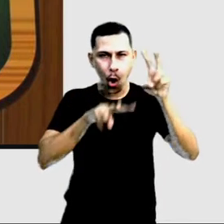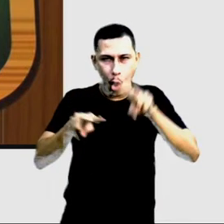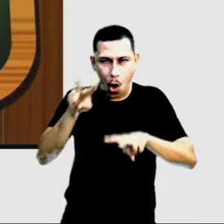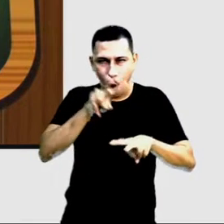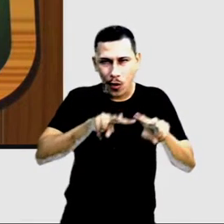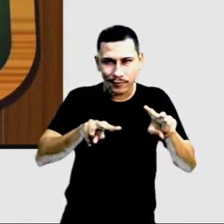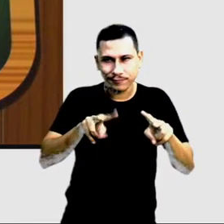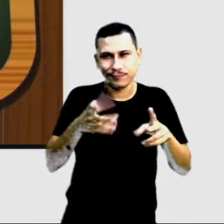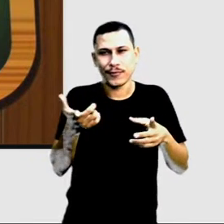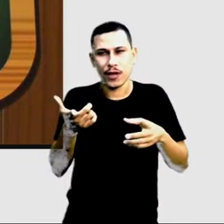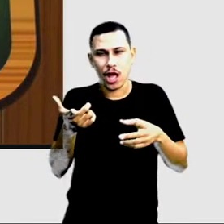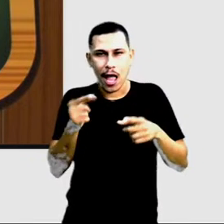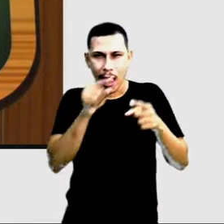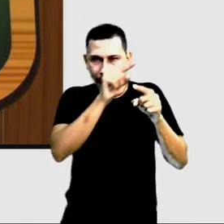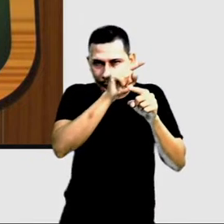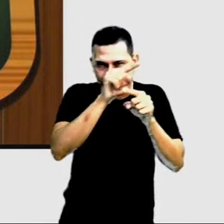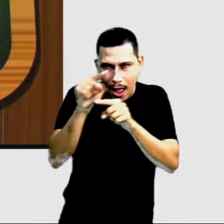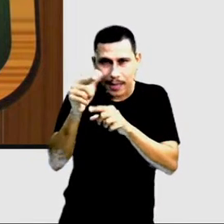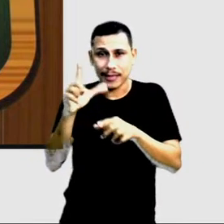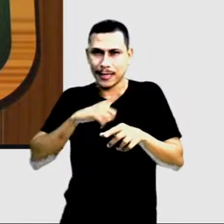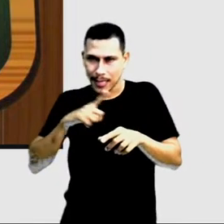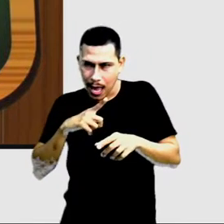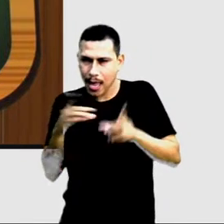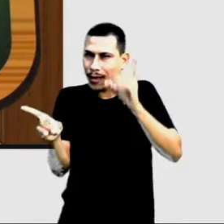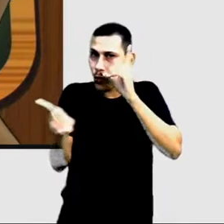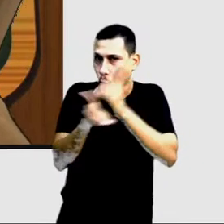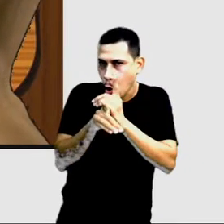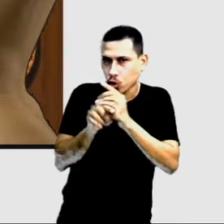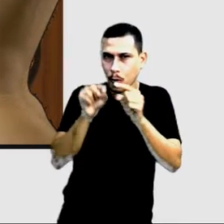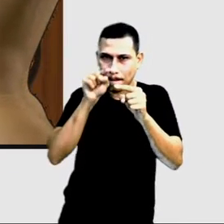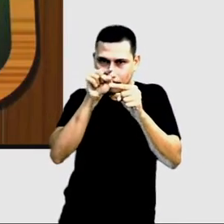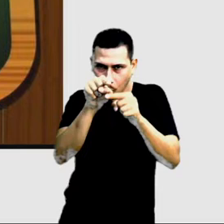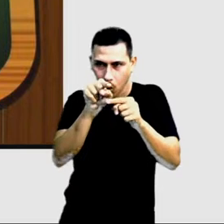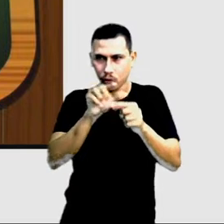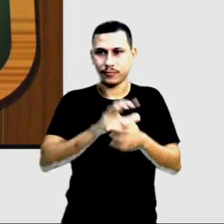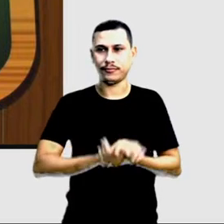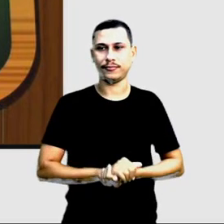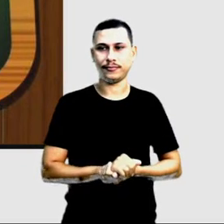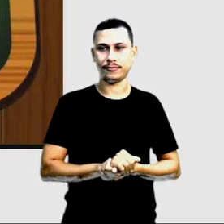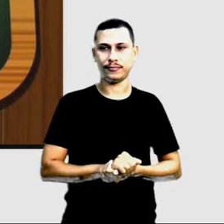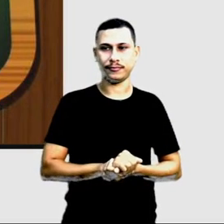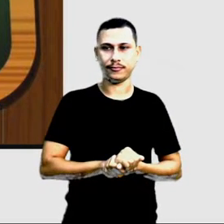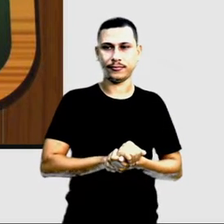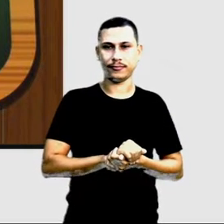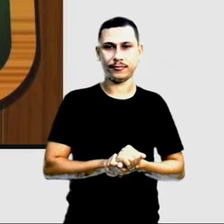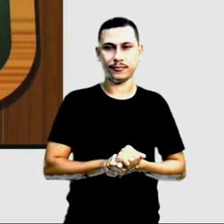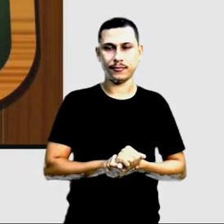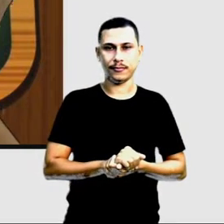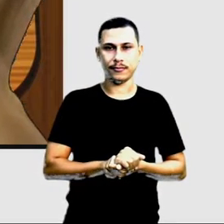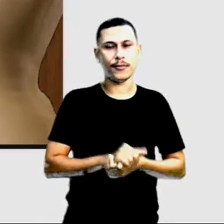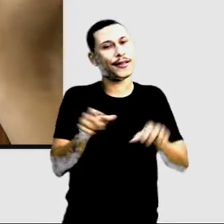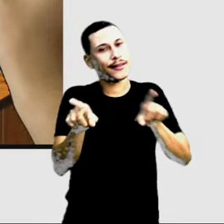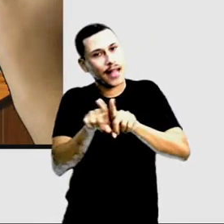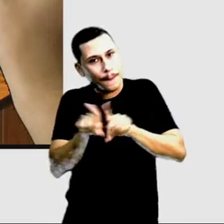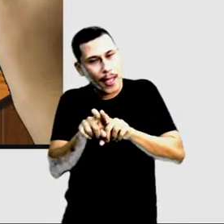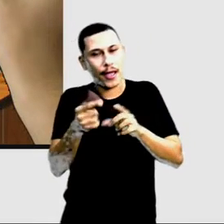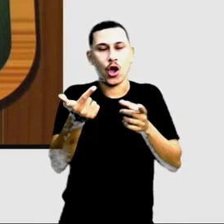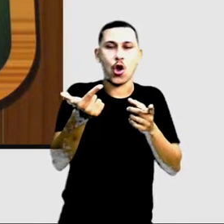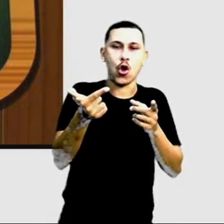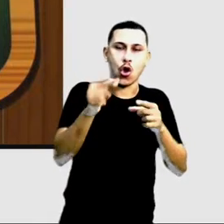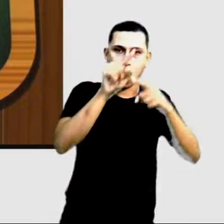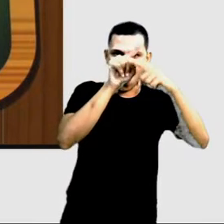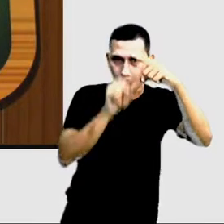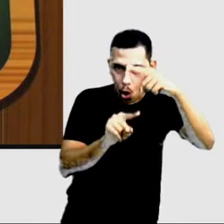possuem um ponto em comum. Assim como as concorrentes.